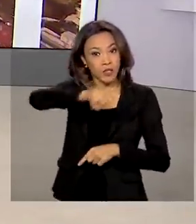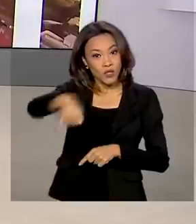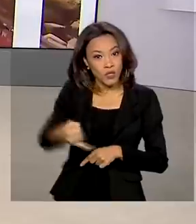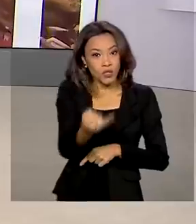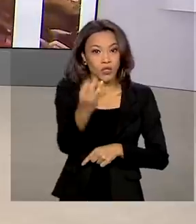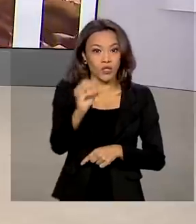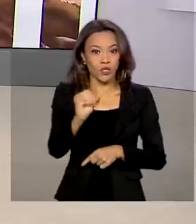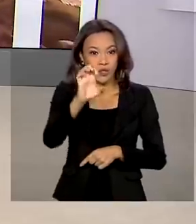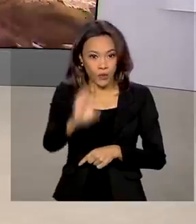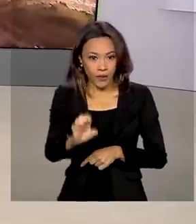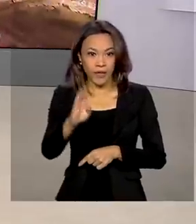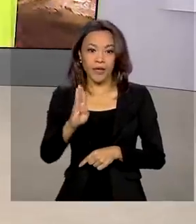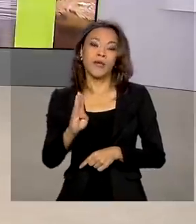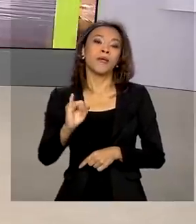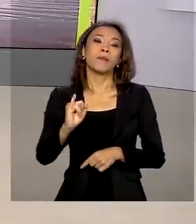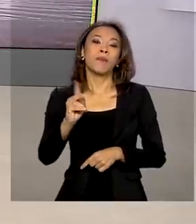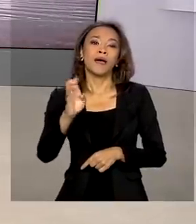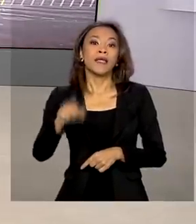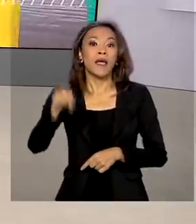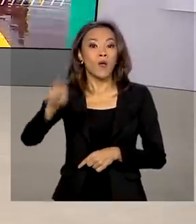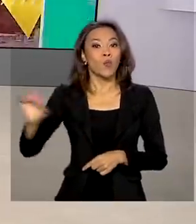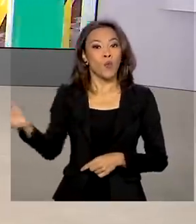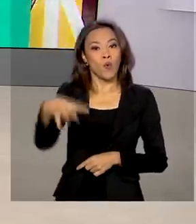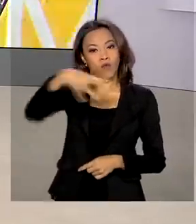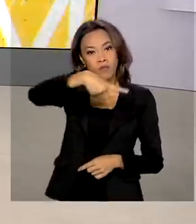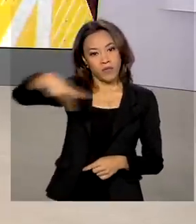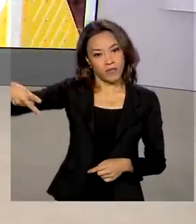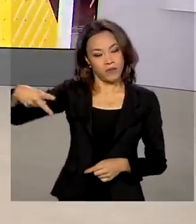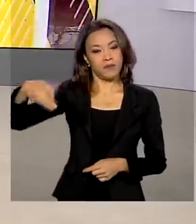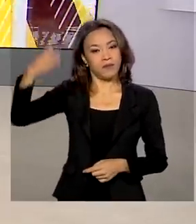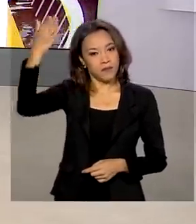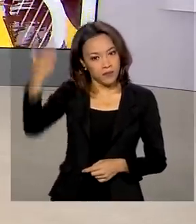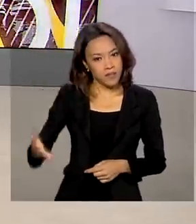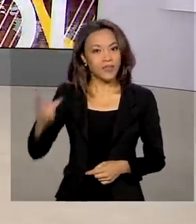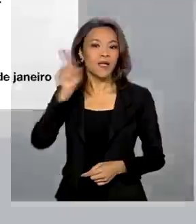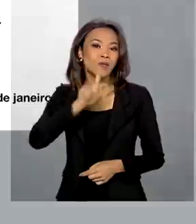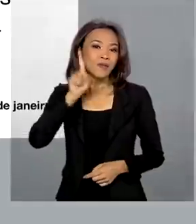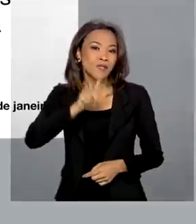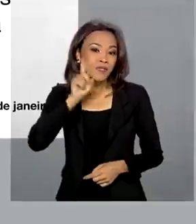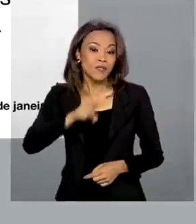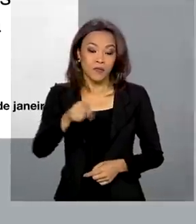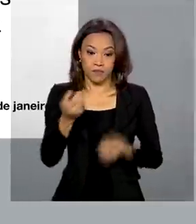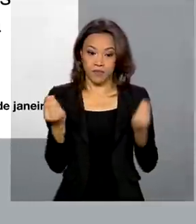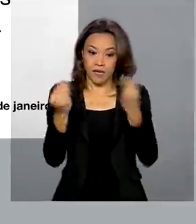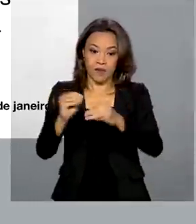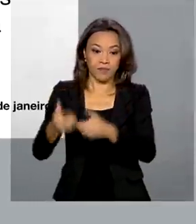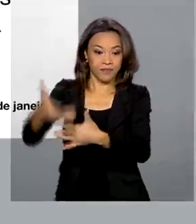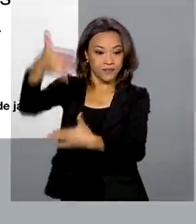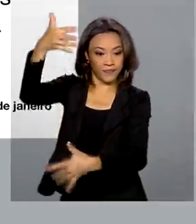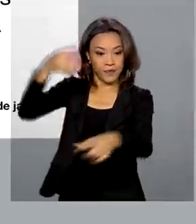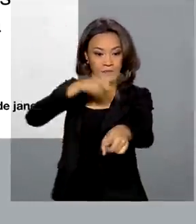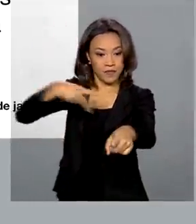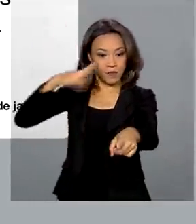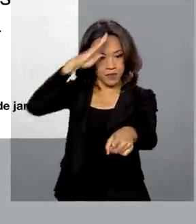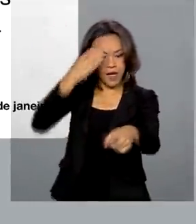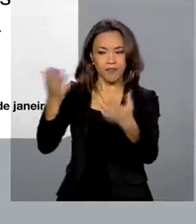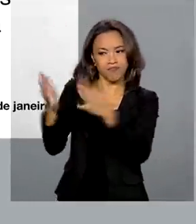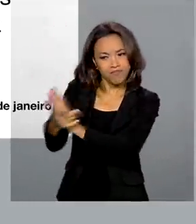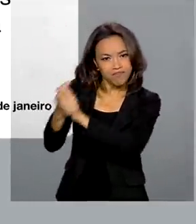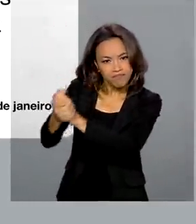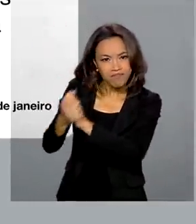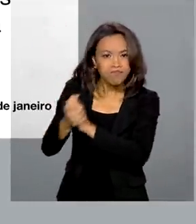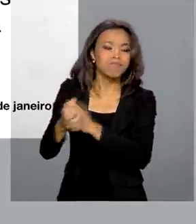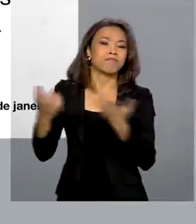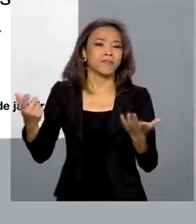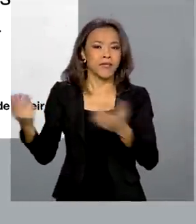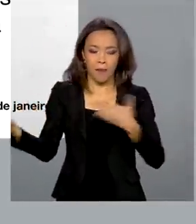o 46º presidente dos Estados Unidos. Pelas redes sociais, o presidente Jair Bolsonaro cumprimentou Biden e disse que a relação entre os